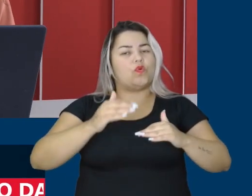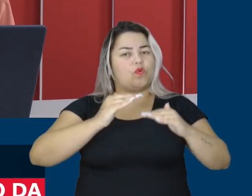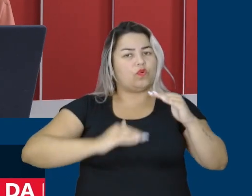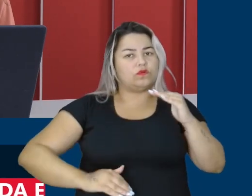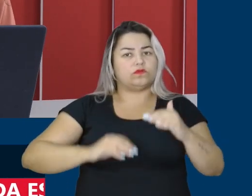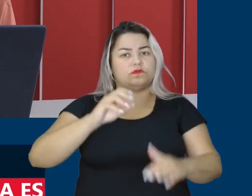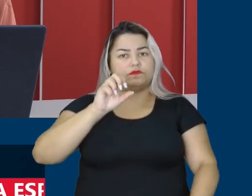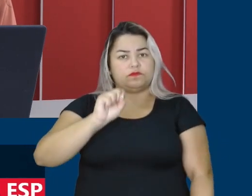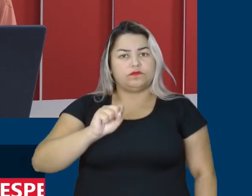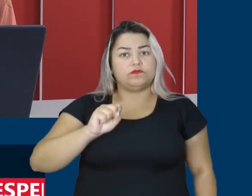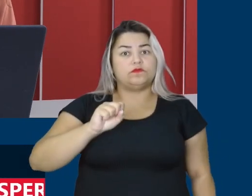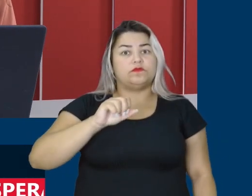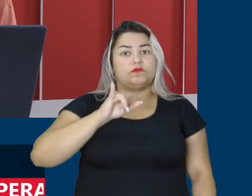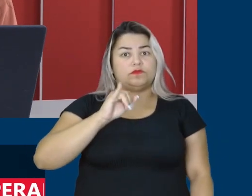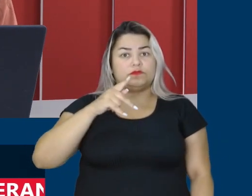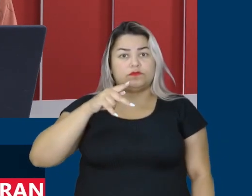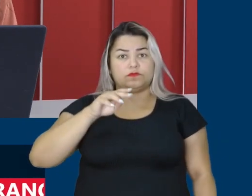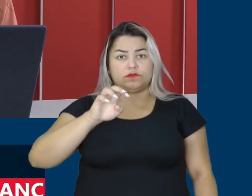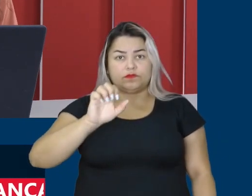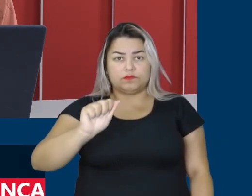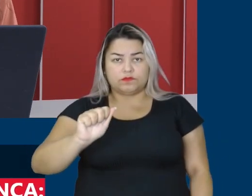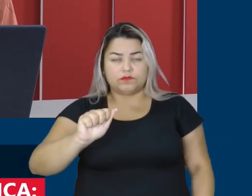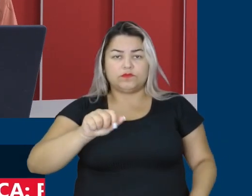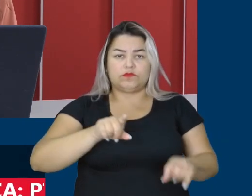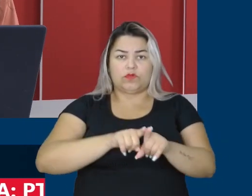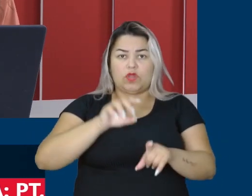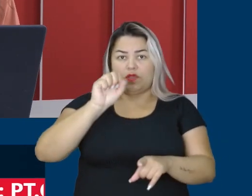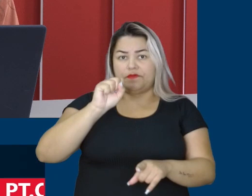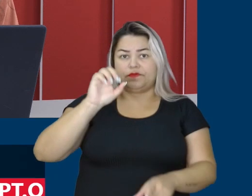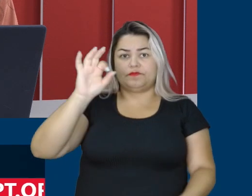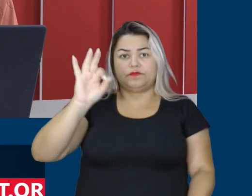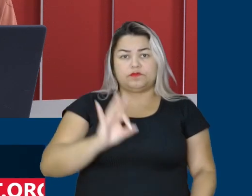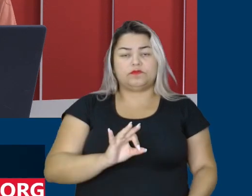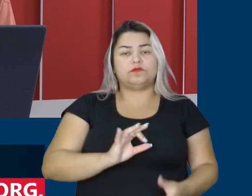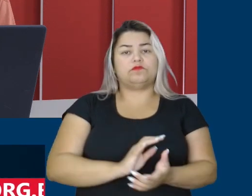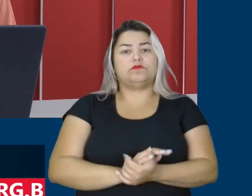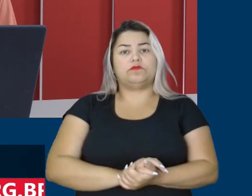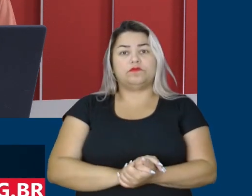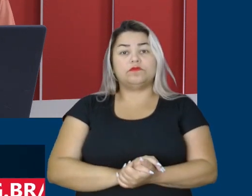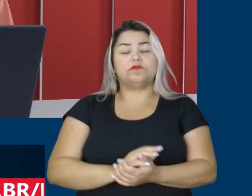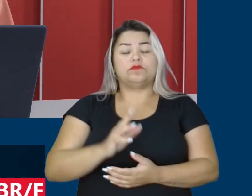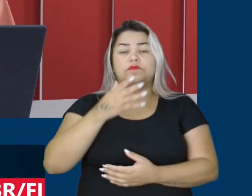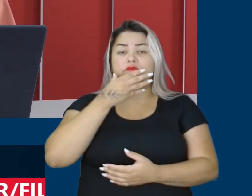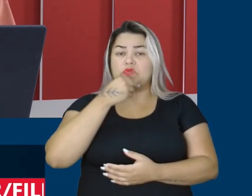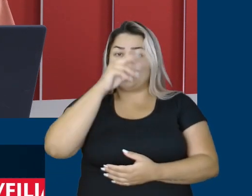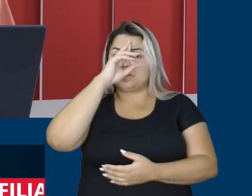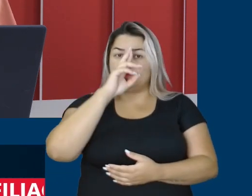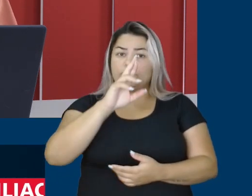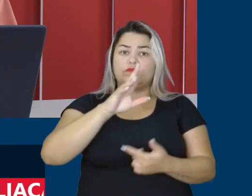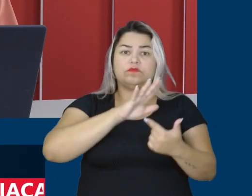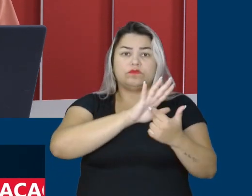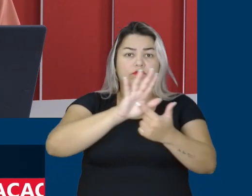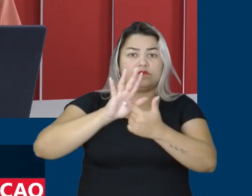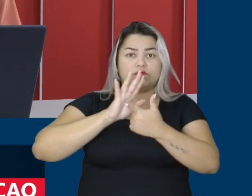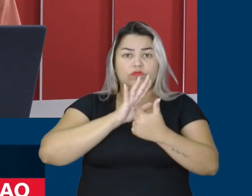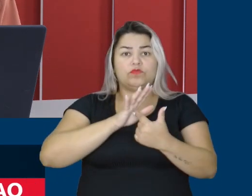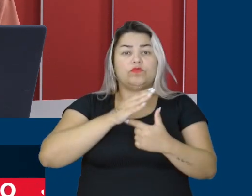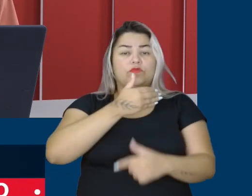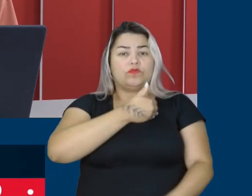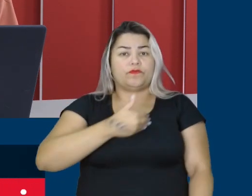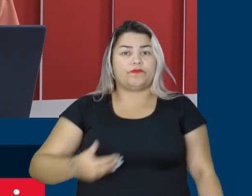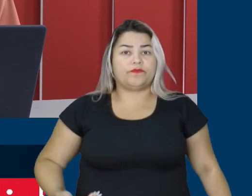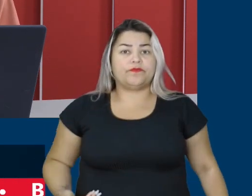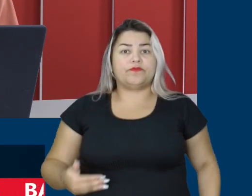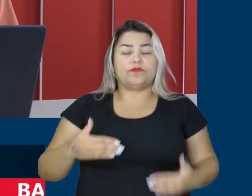anos, segundo o IPEA. A taxa chegou a 8%. Eu queria que o senhor destacasse que medidas o governo, o Ministério do